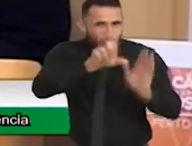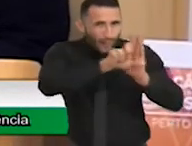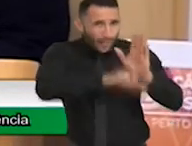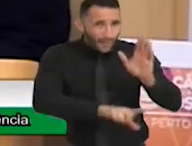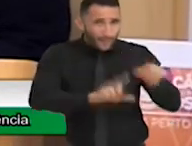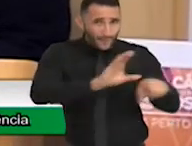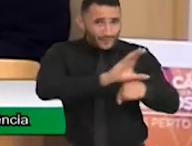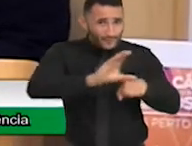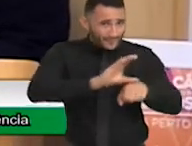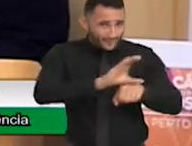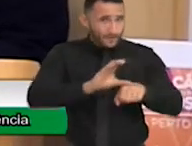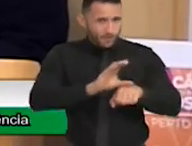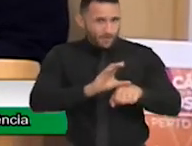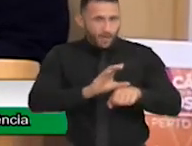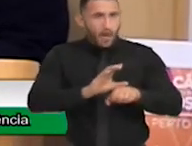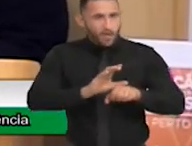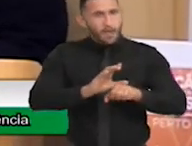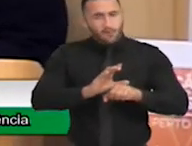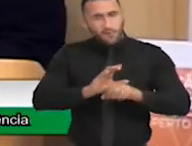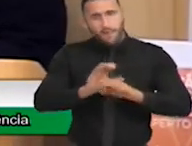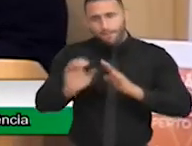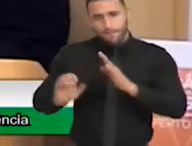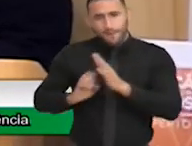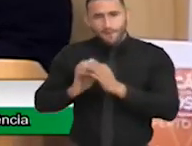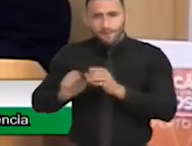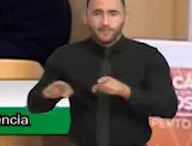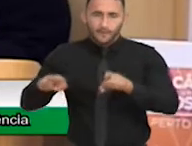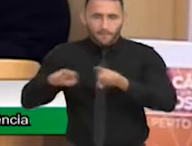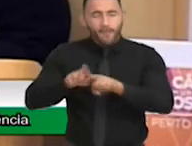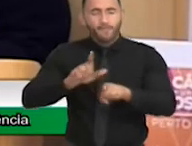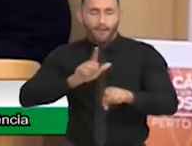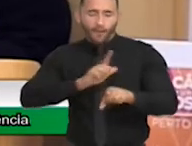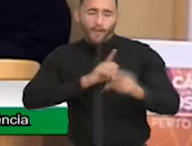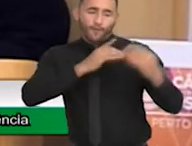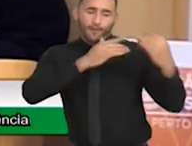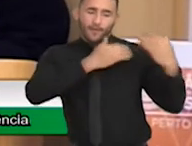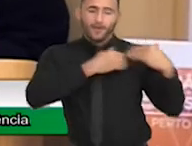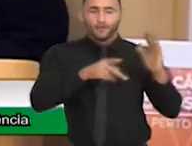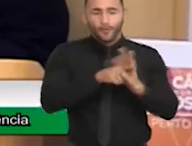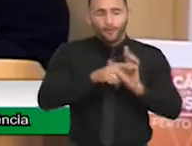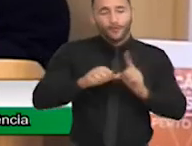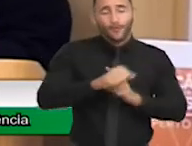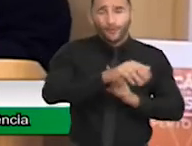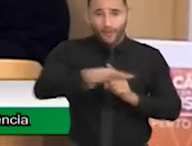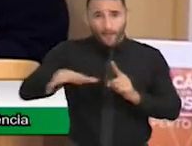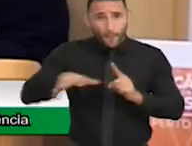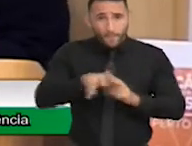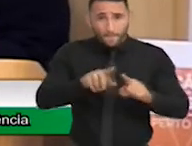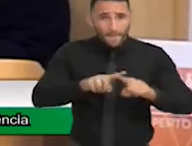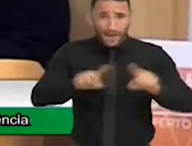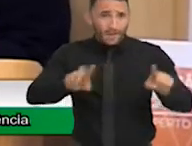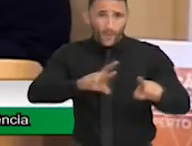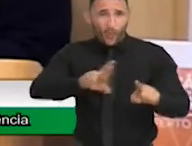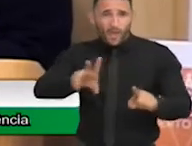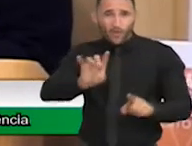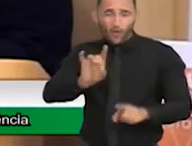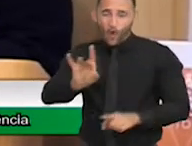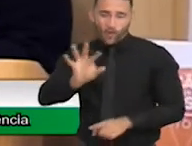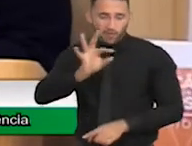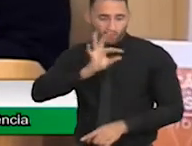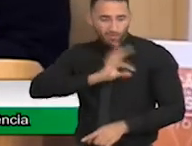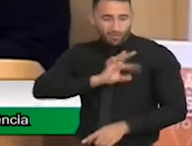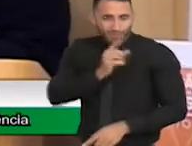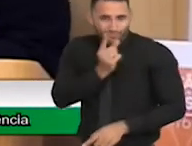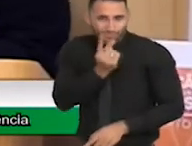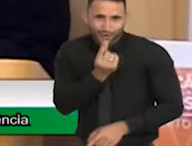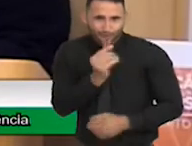Então, empresas trabalham com responsabilidade social. E a responsabilidade social não é só dar dinheiro. Tem